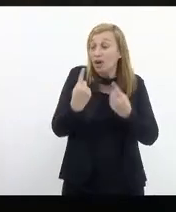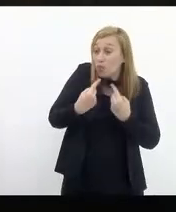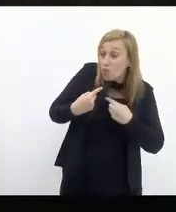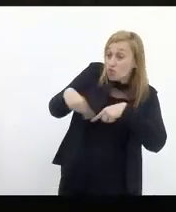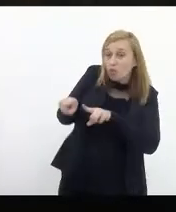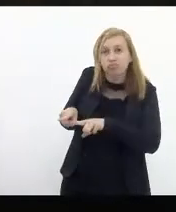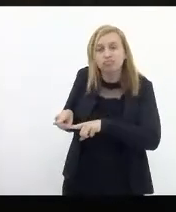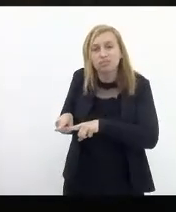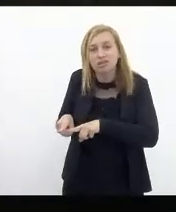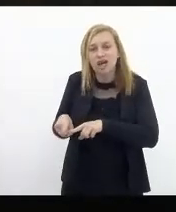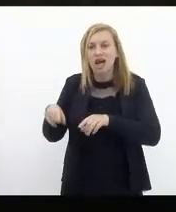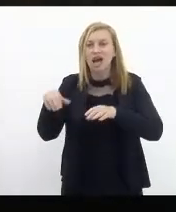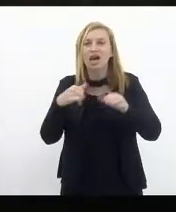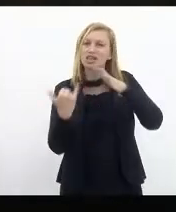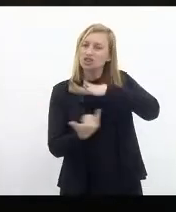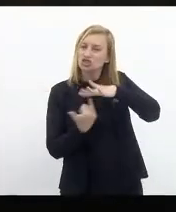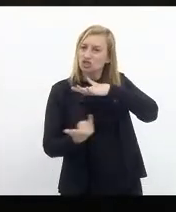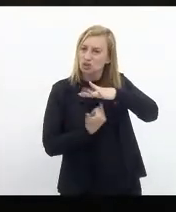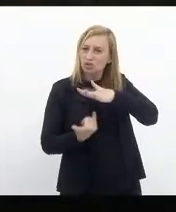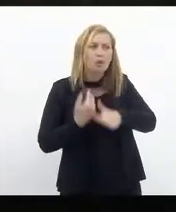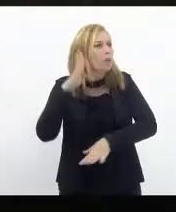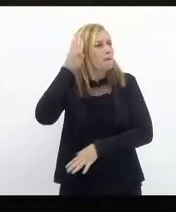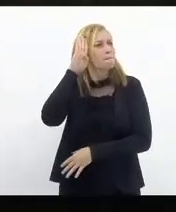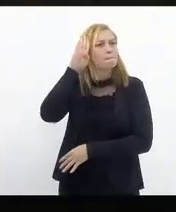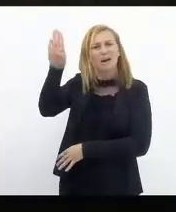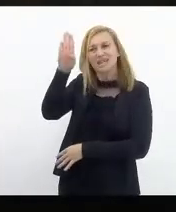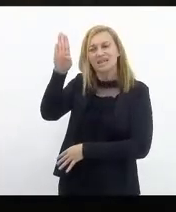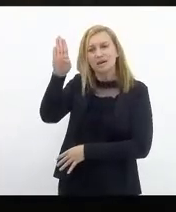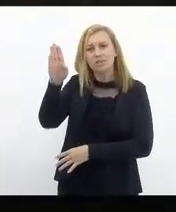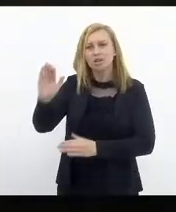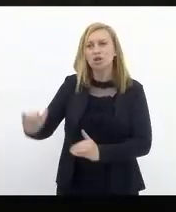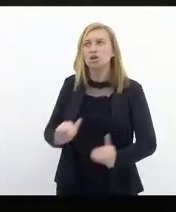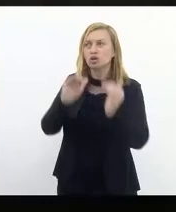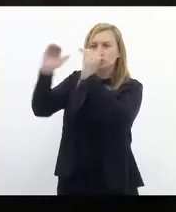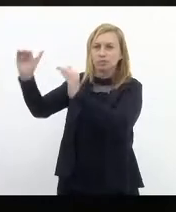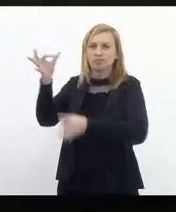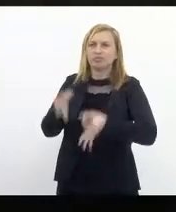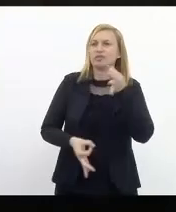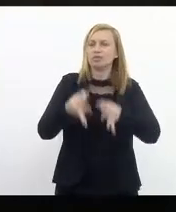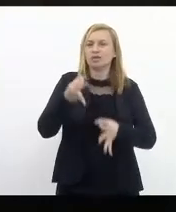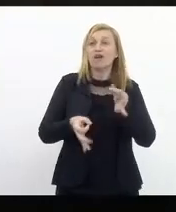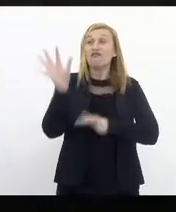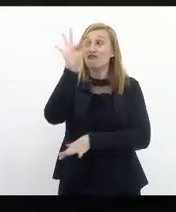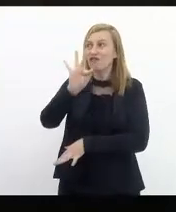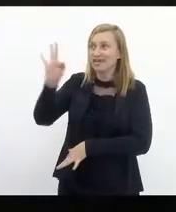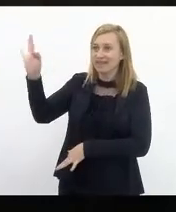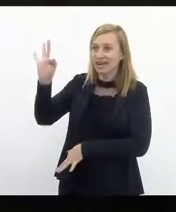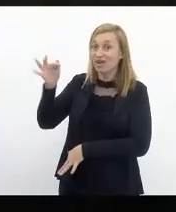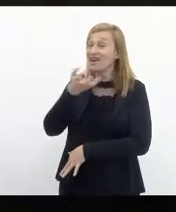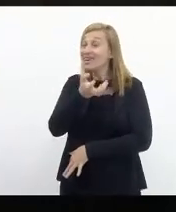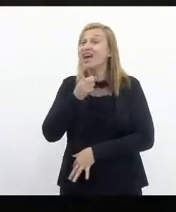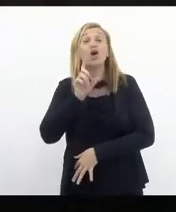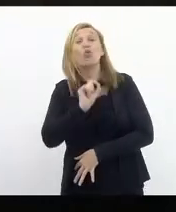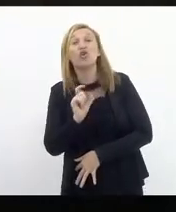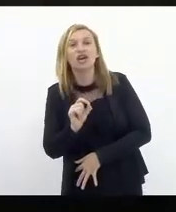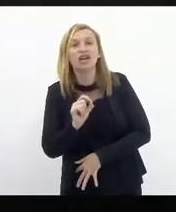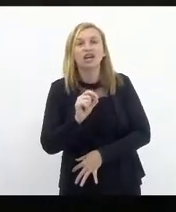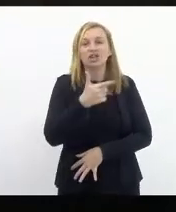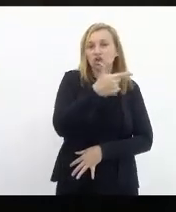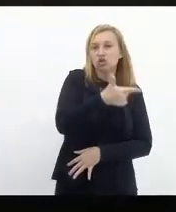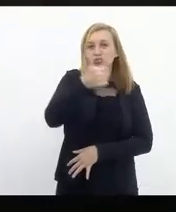as instituições, principalmente o Supremo Tribunal Federal, o que ele está querendo é que em